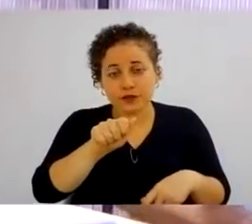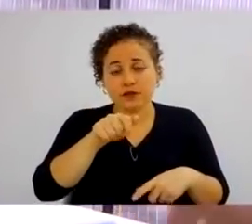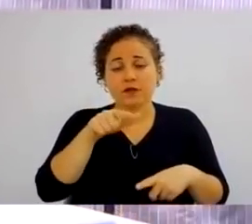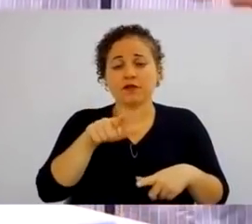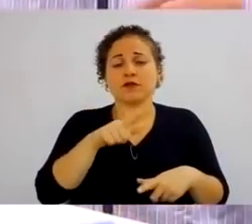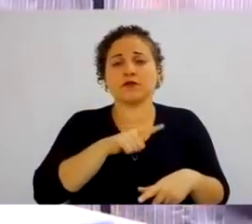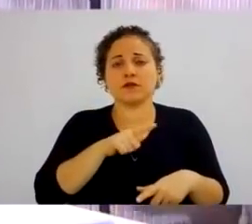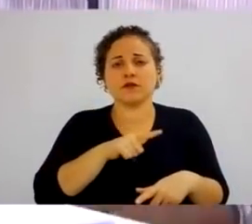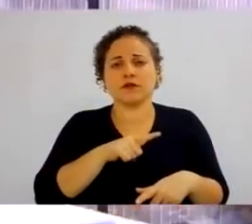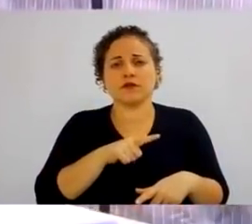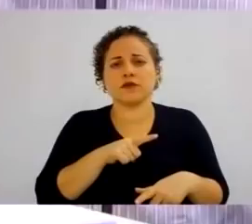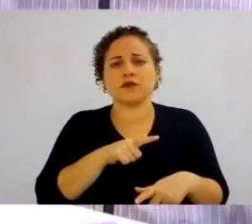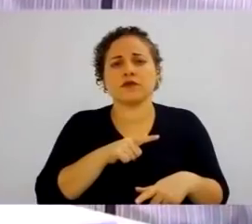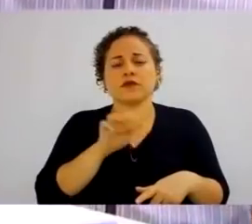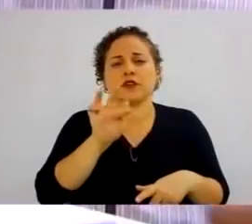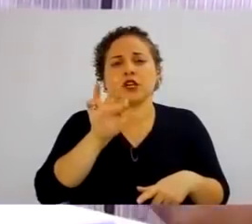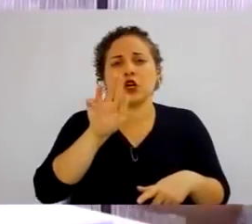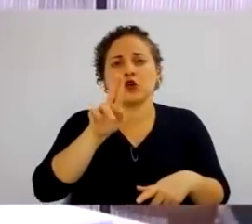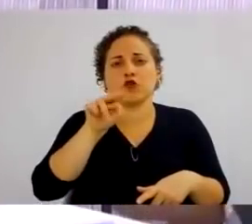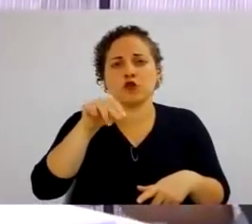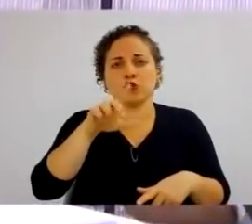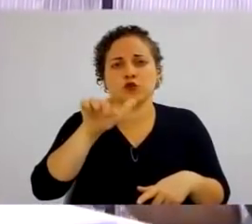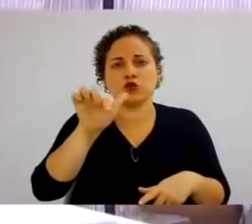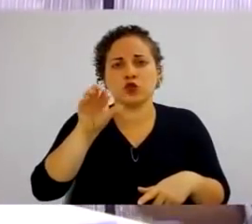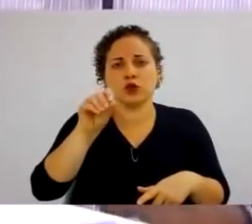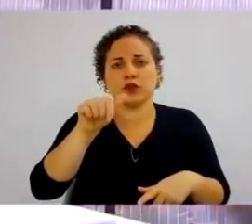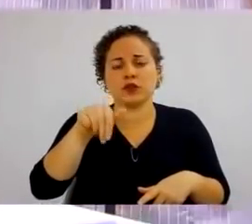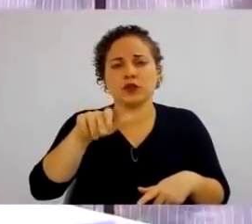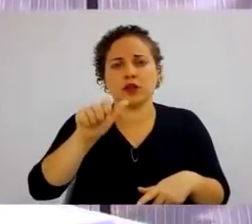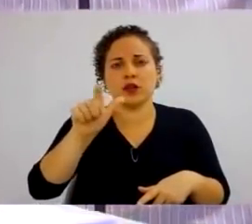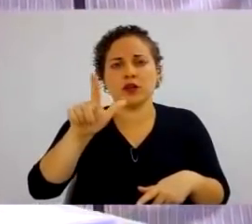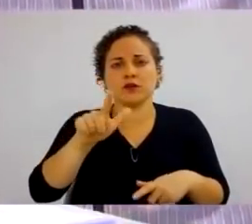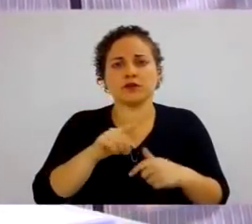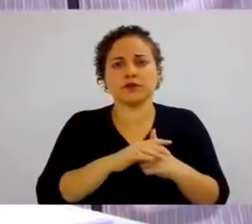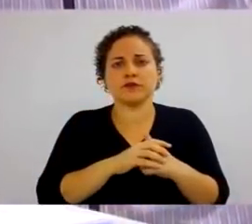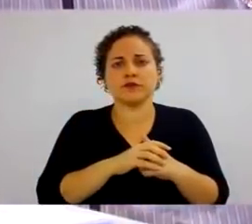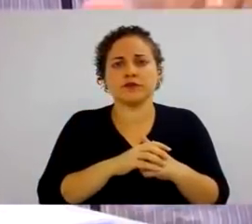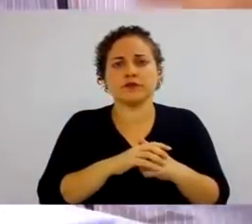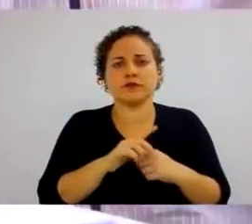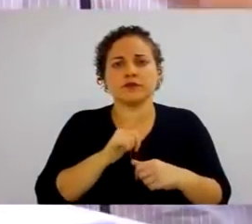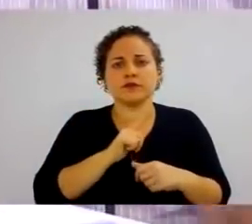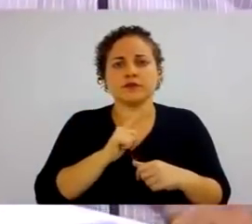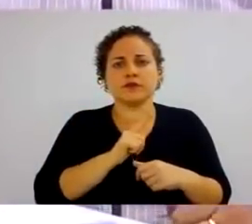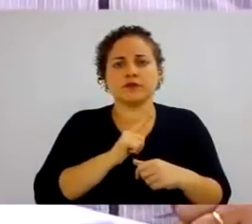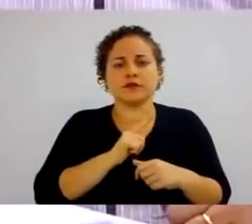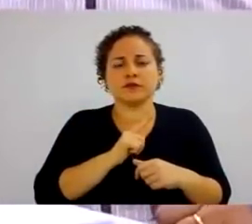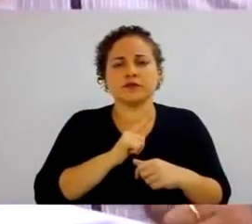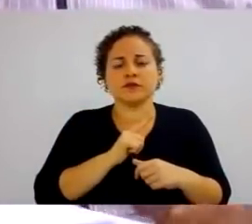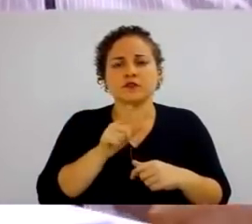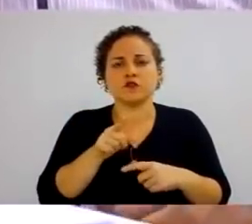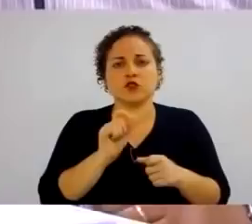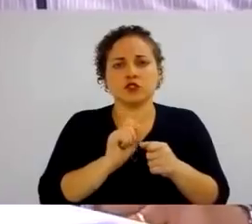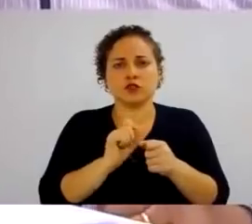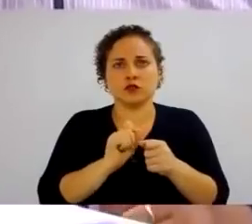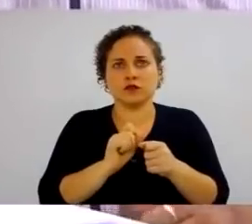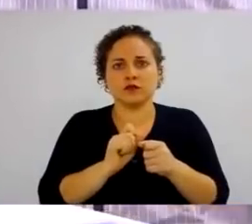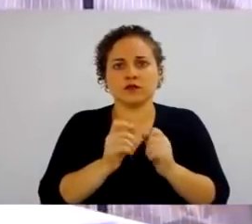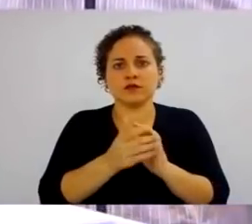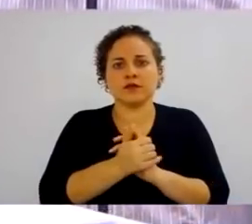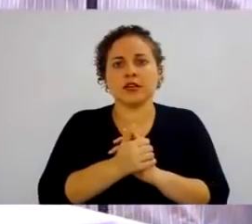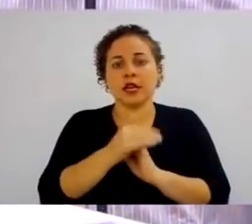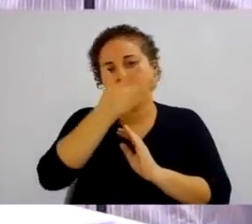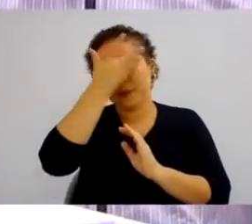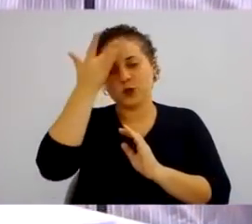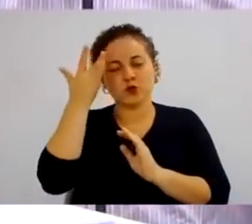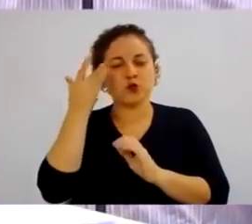o funcional é o salário atribuído à função do cargo que você está ocupando, que a pessoa